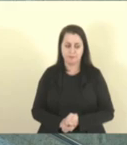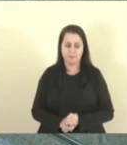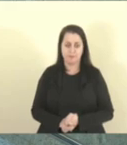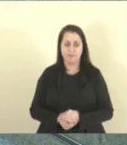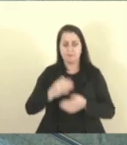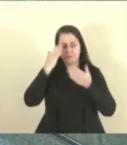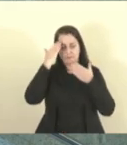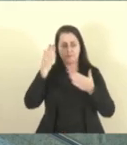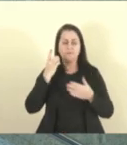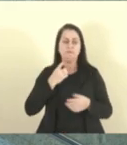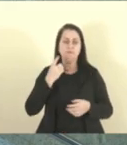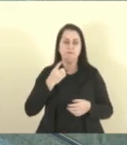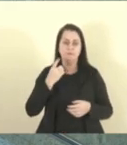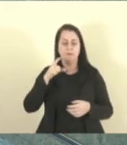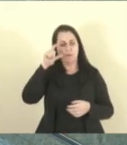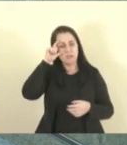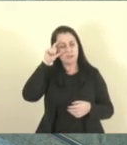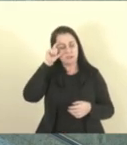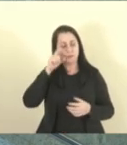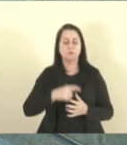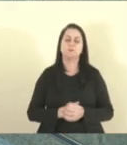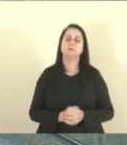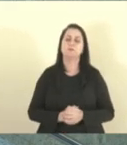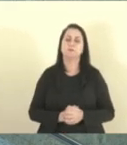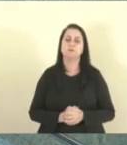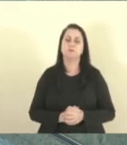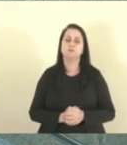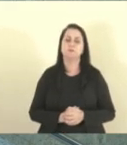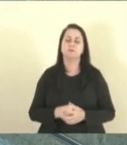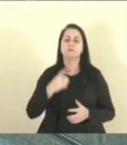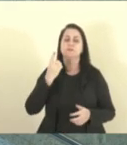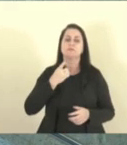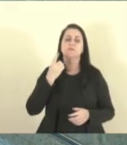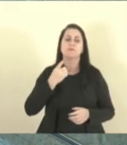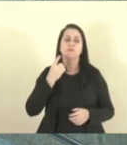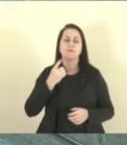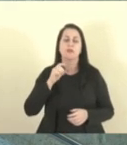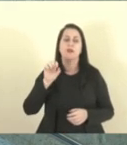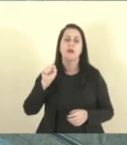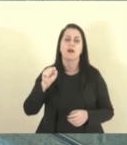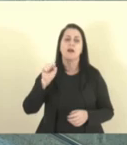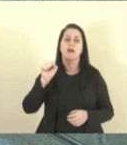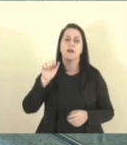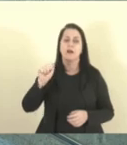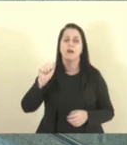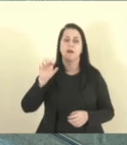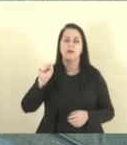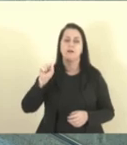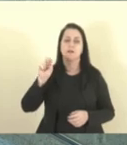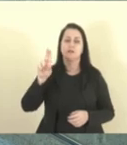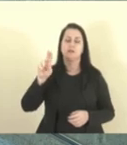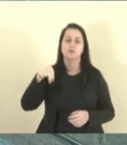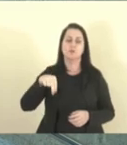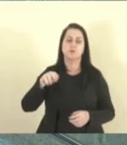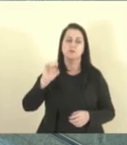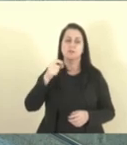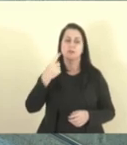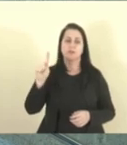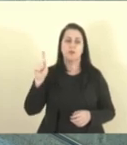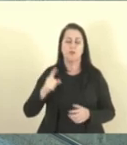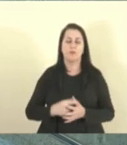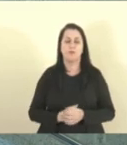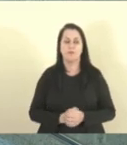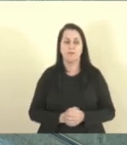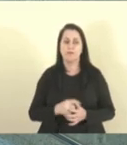Obrigado, deputado Mazinho dos Anjos. Com a palavra o deputado Capitão Assunção. Deputado Capitão